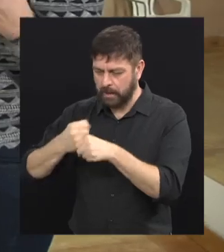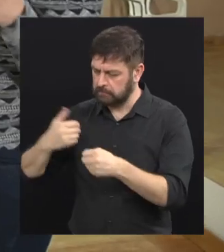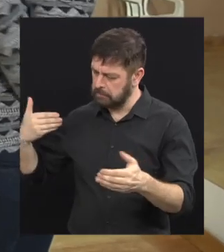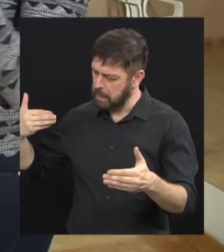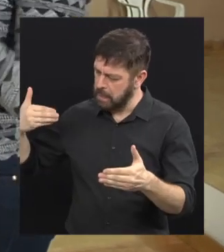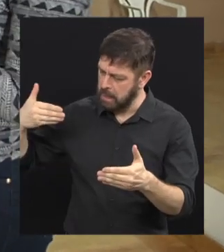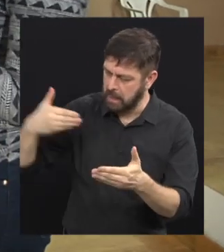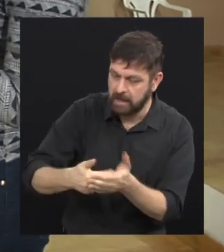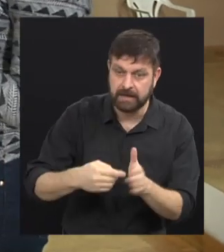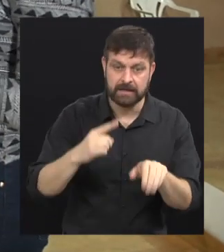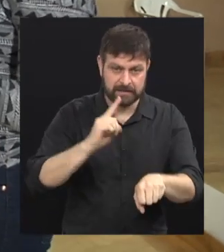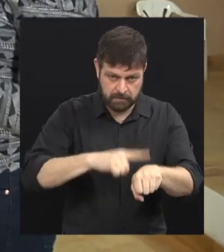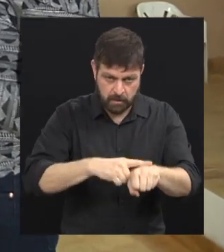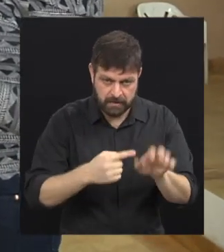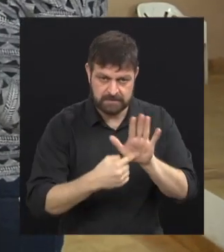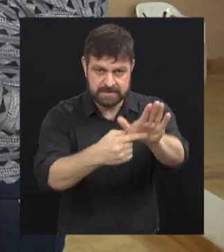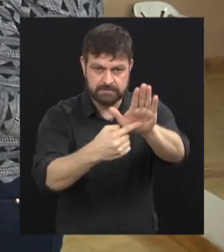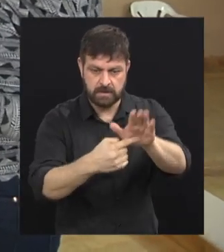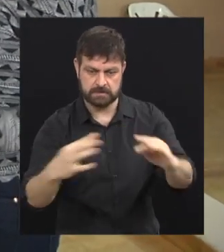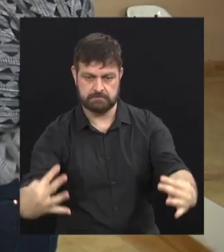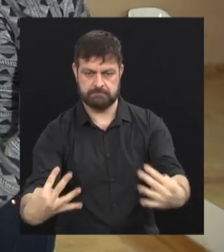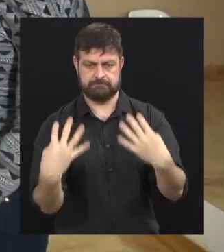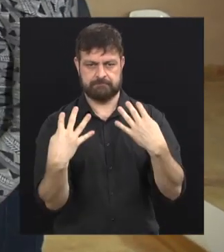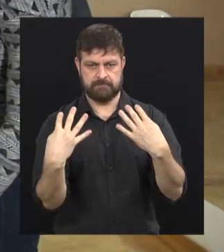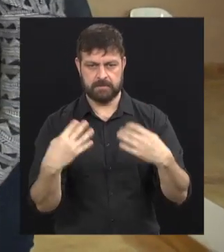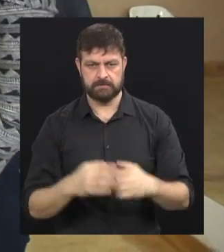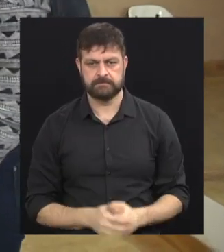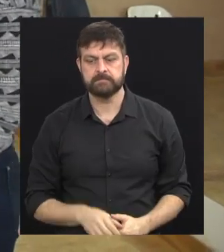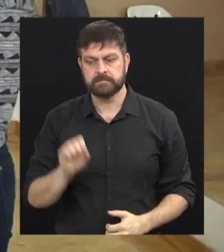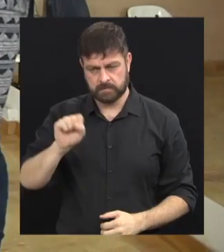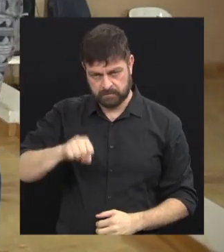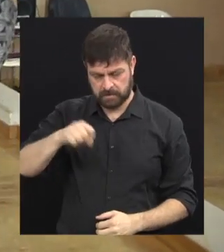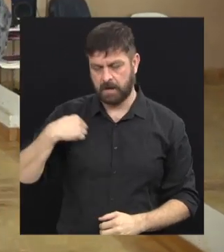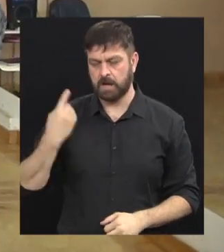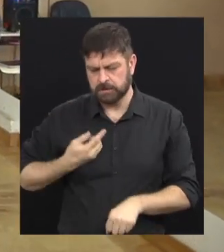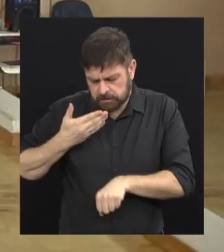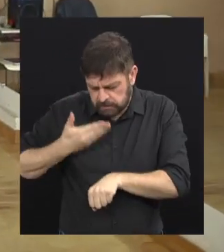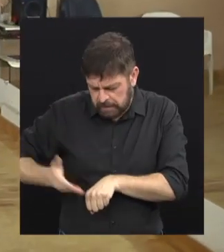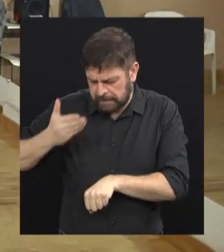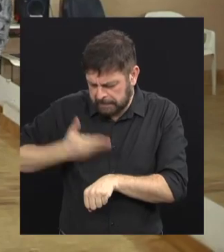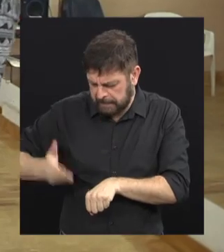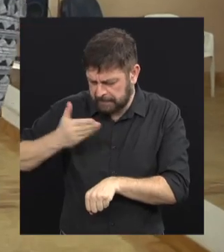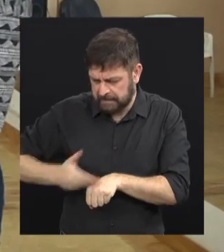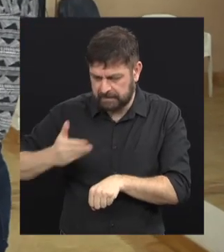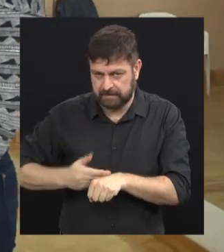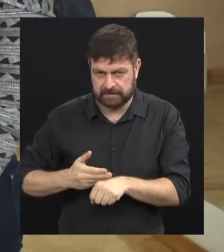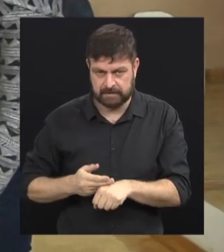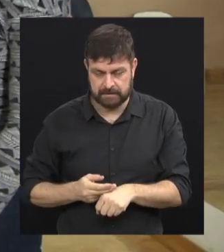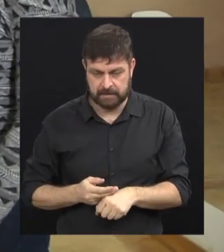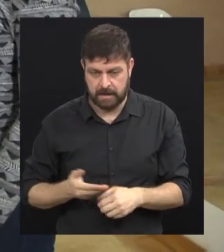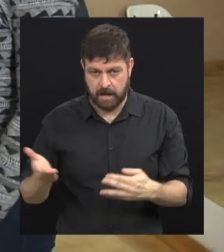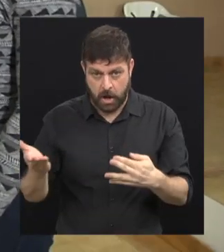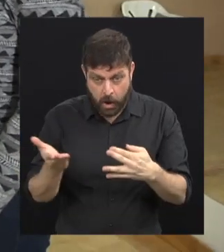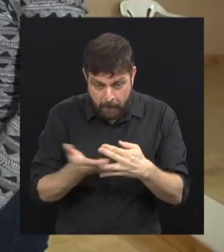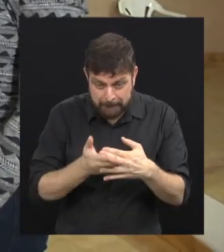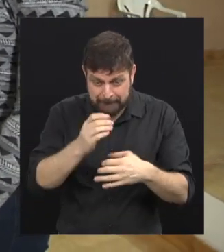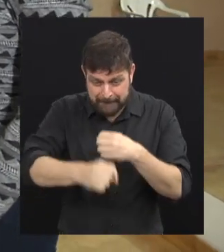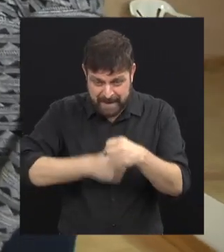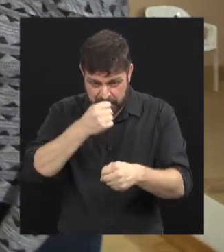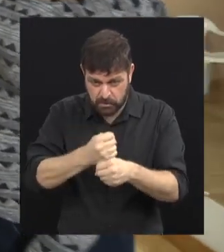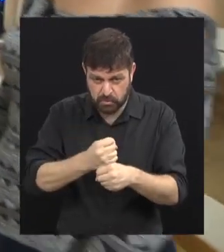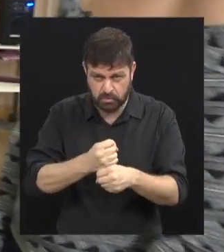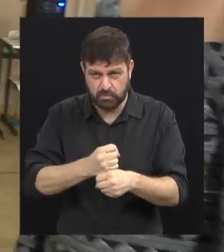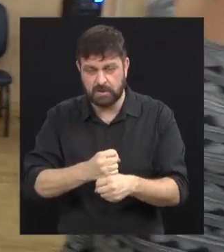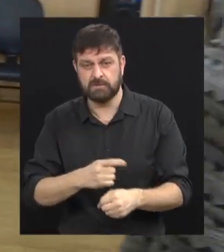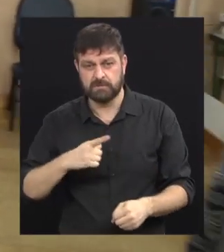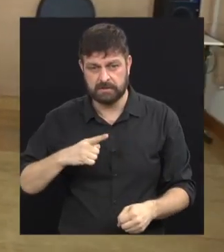E depois tem um momento em que vocês apresentam essas coreografias? Como que é isso? Sim, a gente ensaia. E sempre no meio do ano tem um farol. E daí